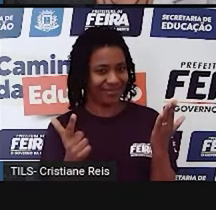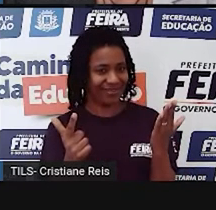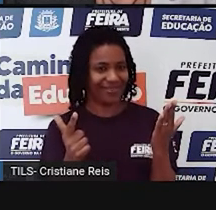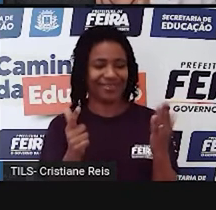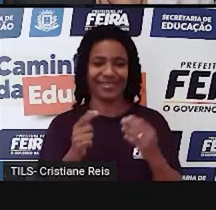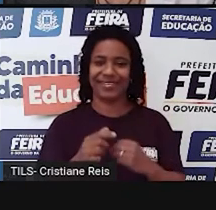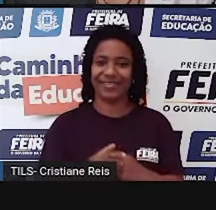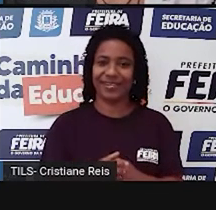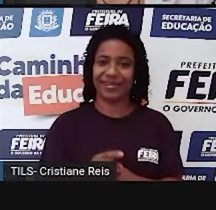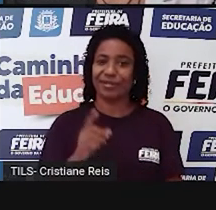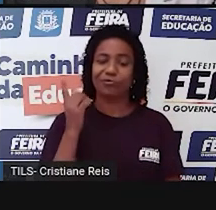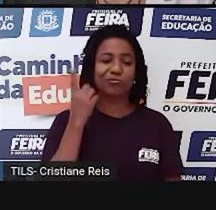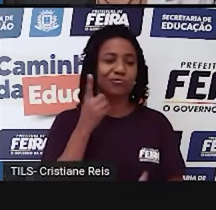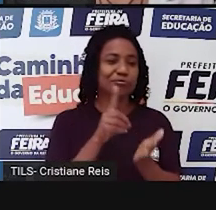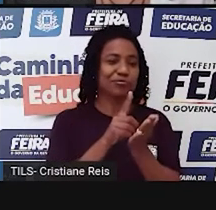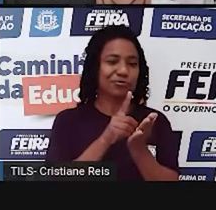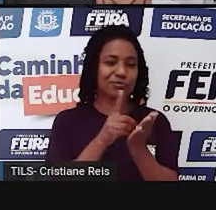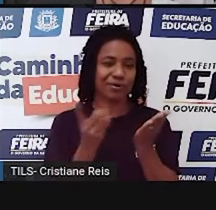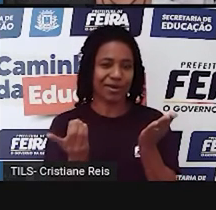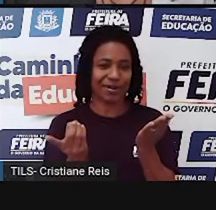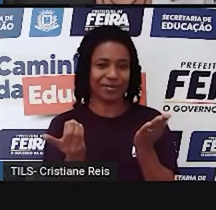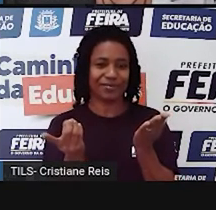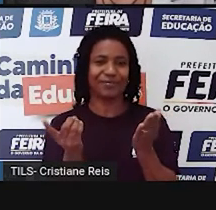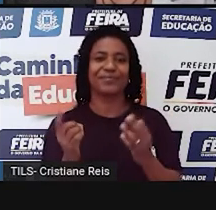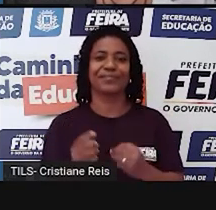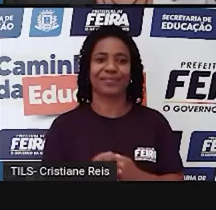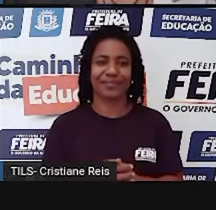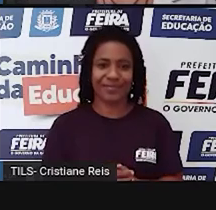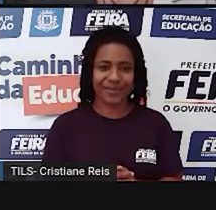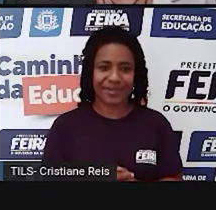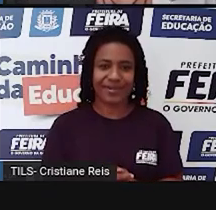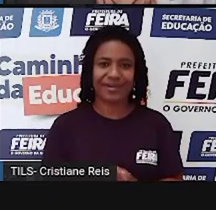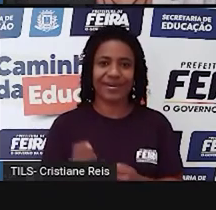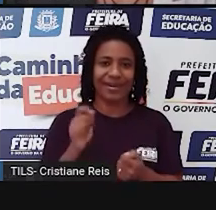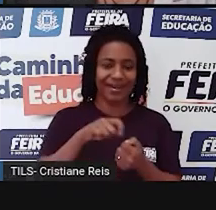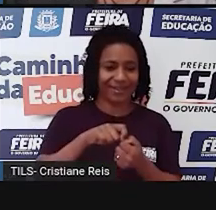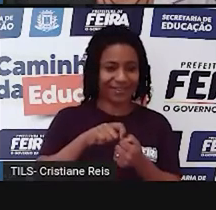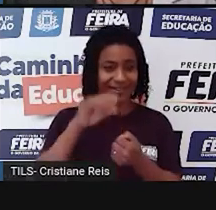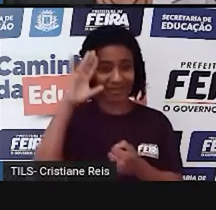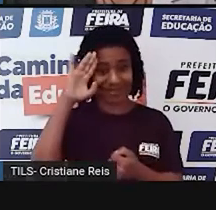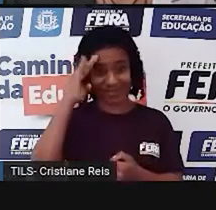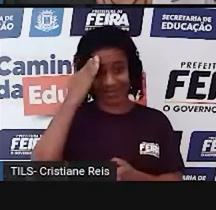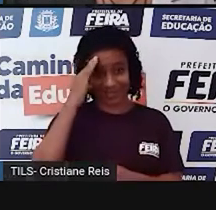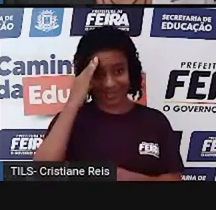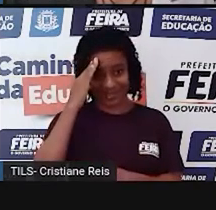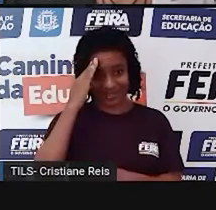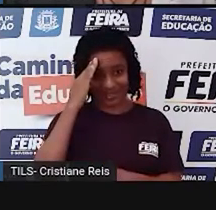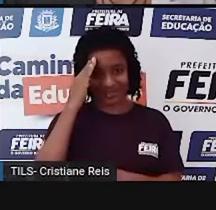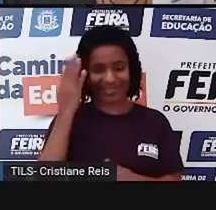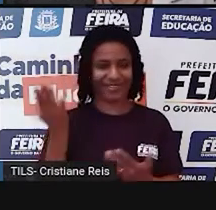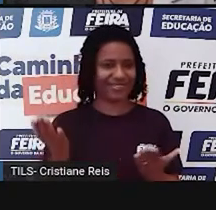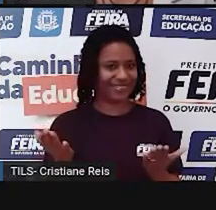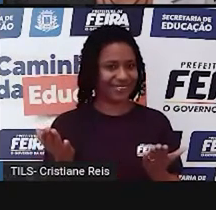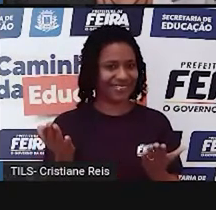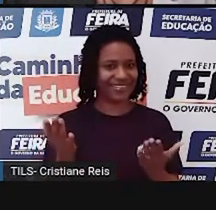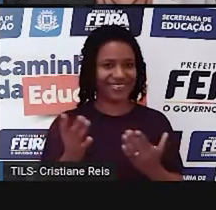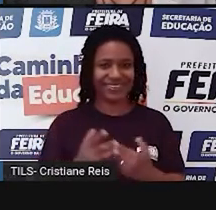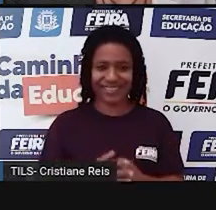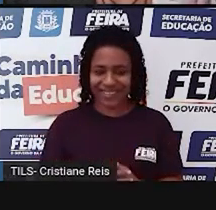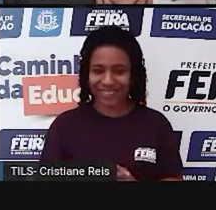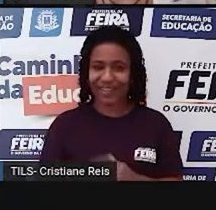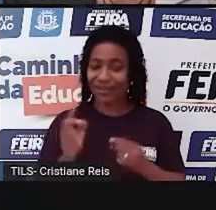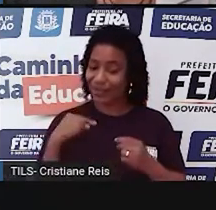Realize, entender, não é realizar. Ok? Let's go! Vamos continuar aí por essa viagem